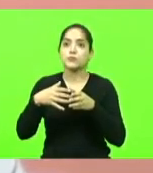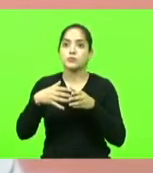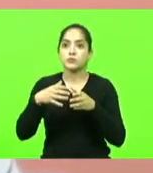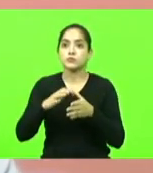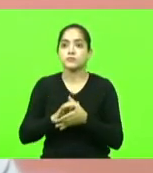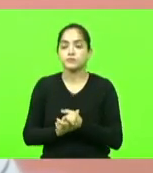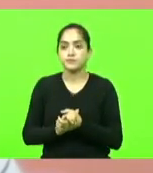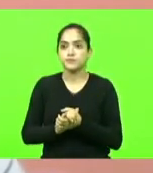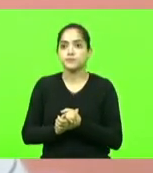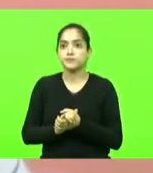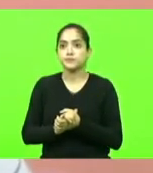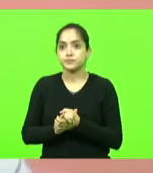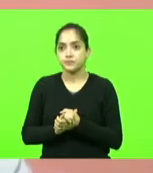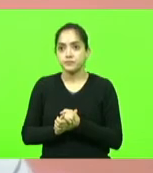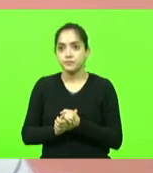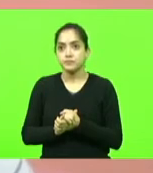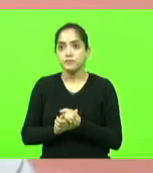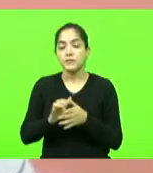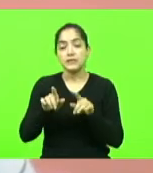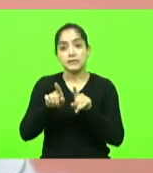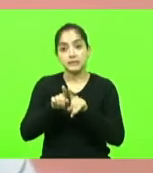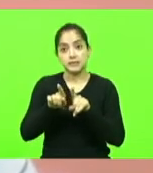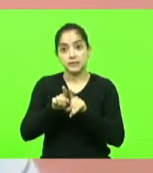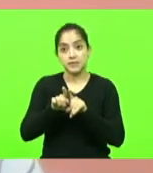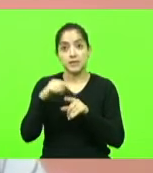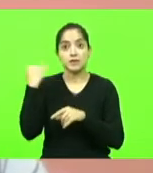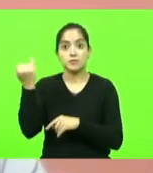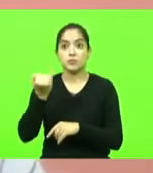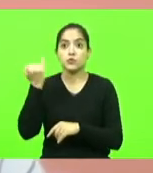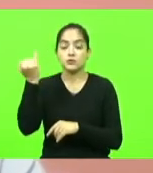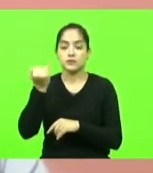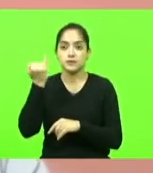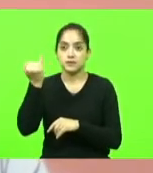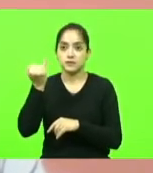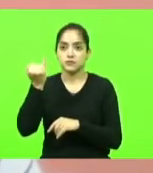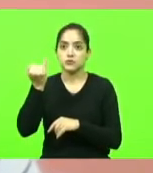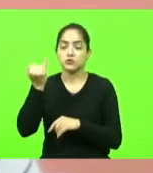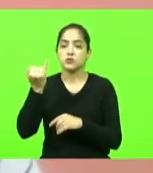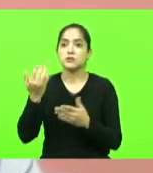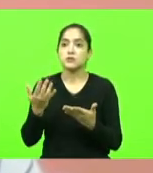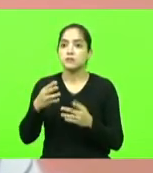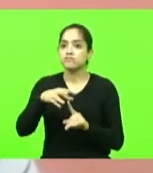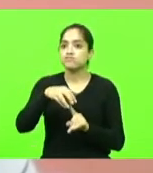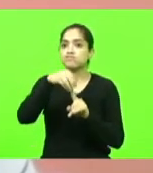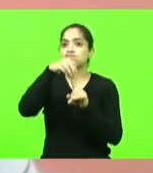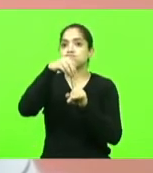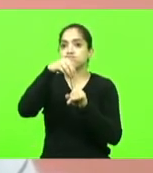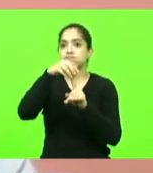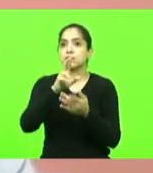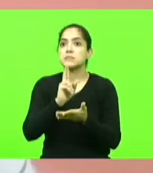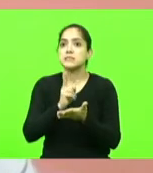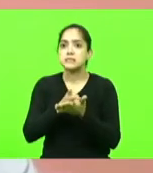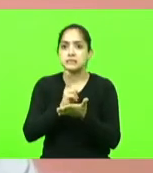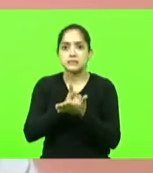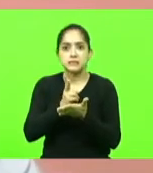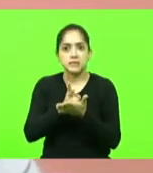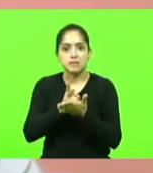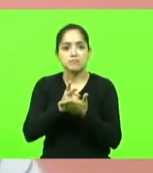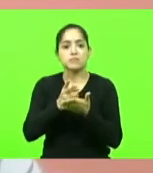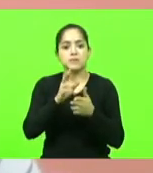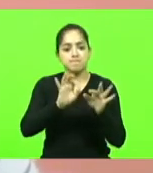para homens e também é importante destacar que ela está sempre sendo aprimorada